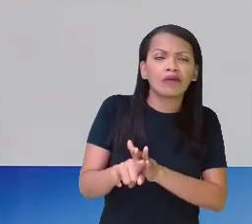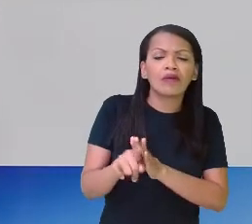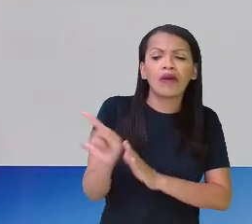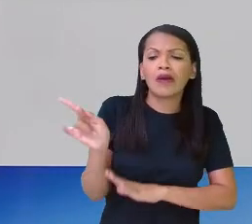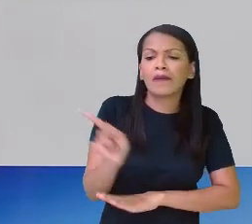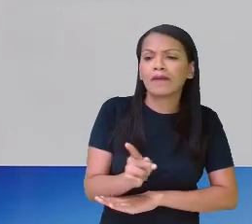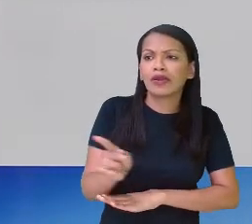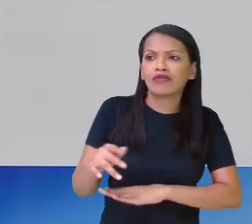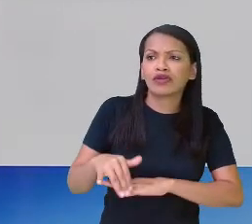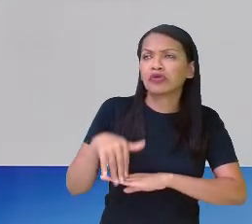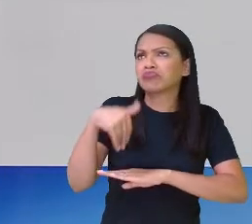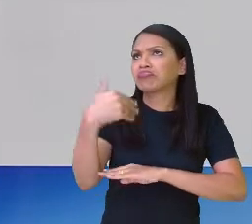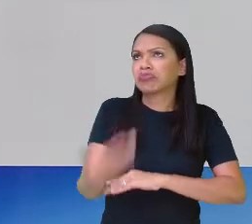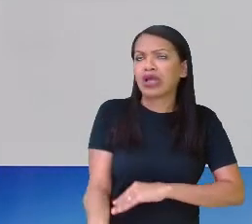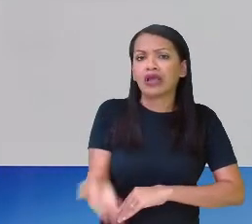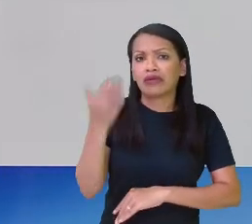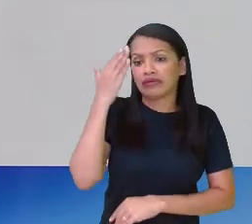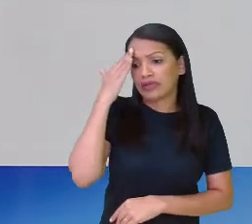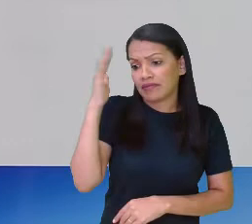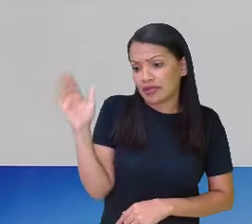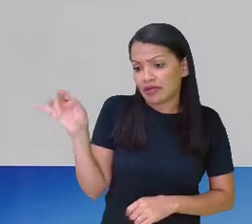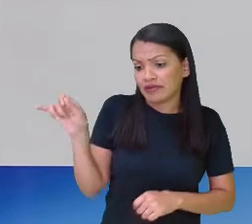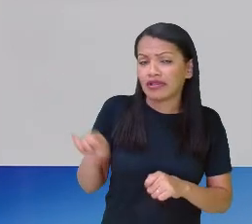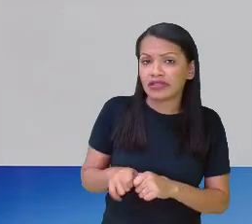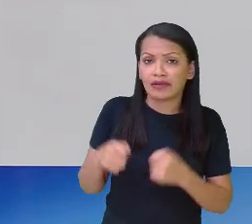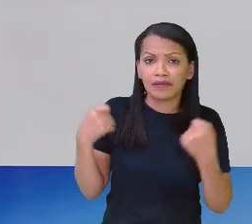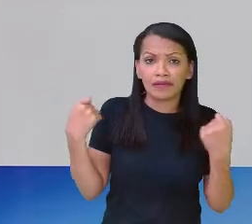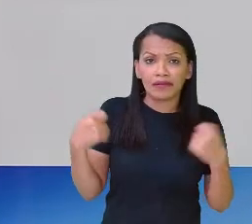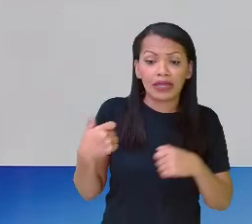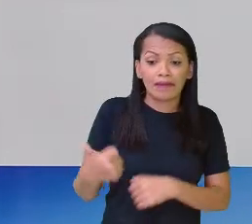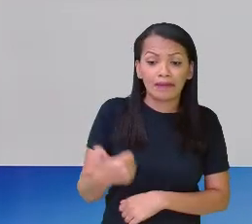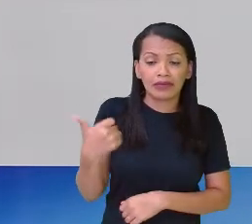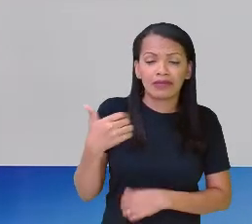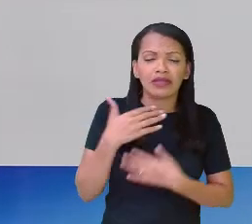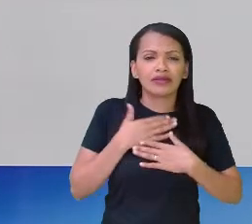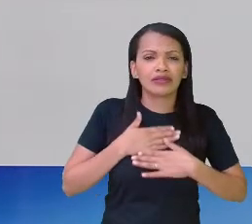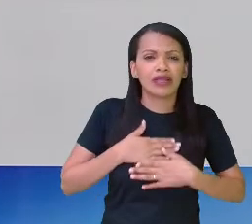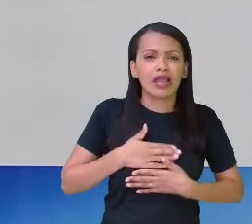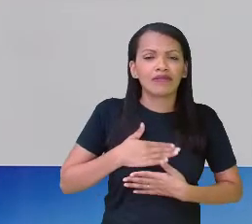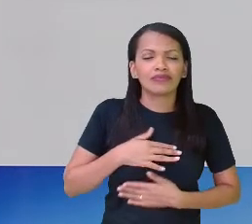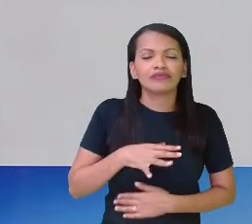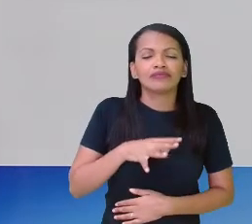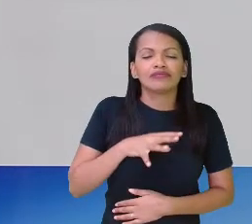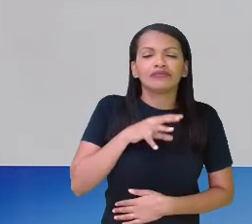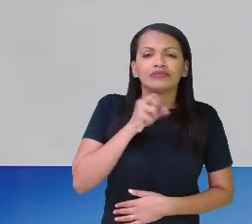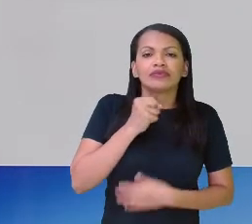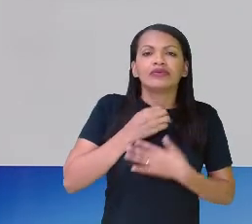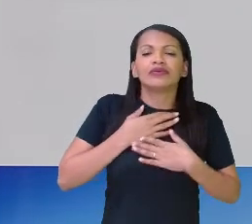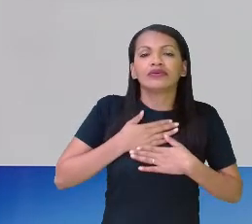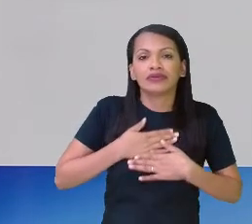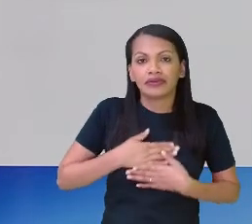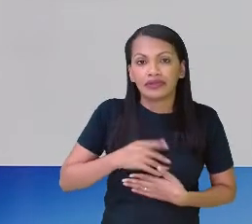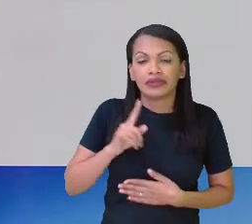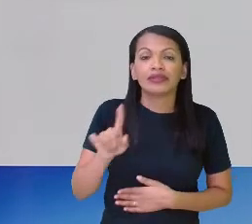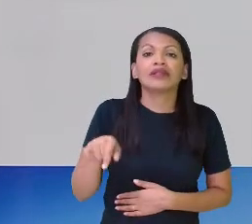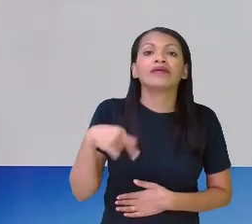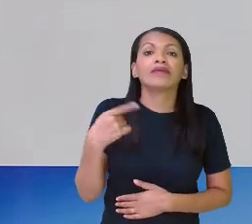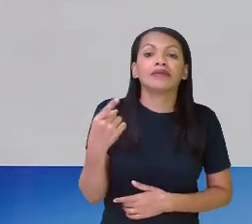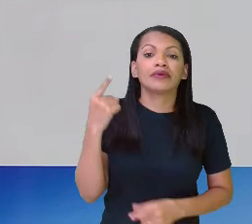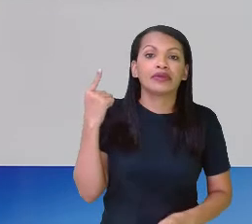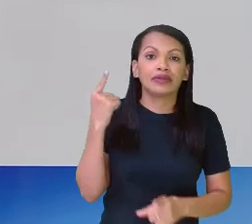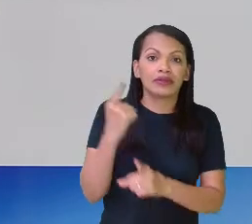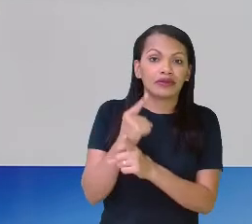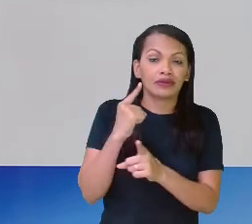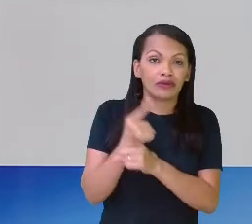que deu ruim, eu não soube o que fazer. Primeiro respire. Primeiro respira. Primeiro depois, encontre um